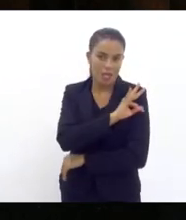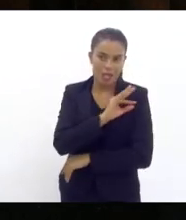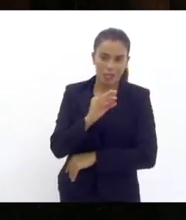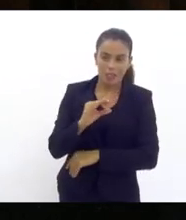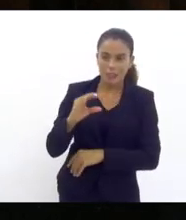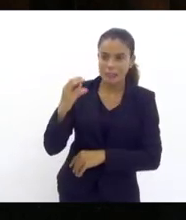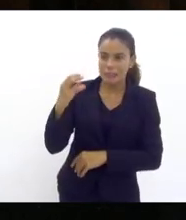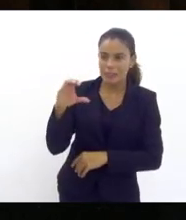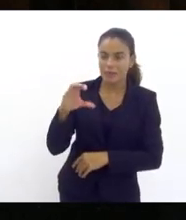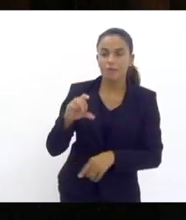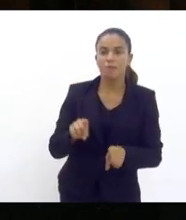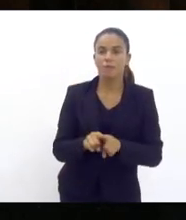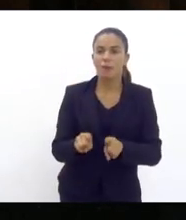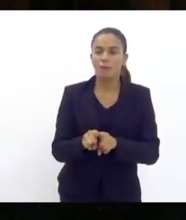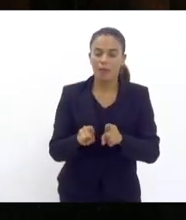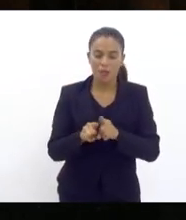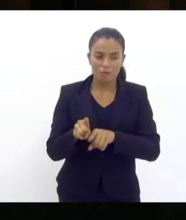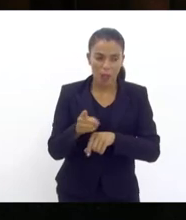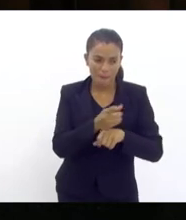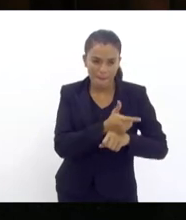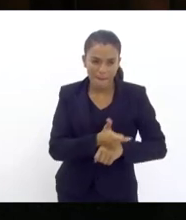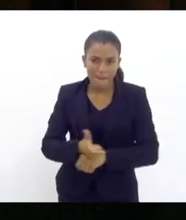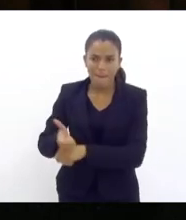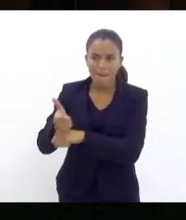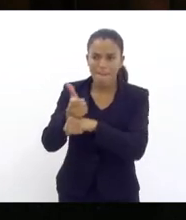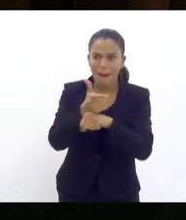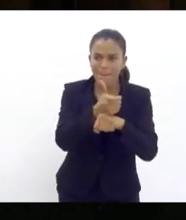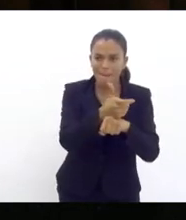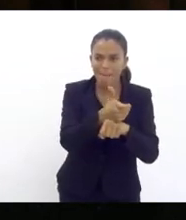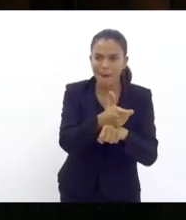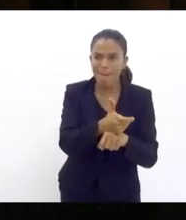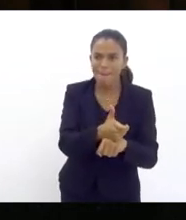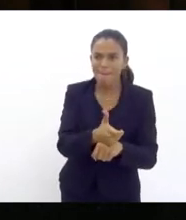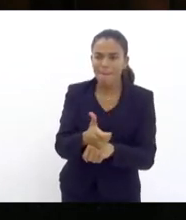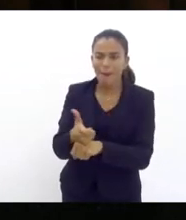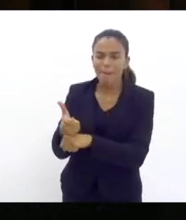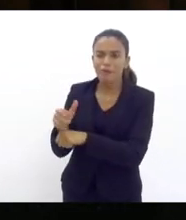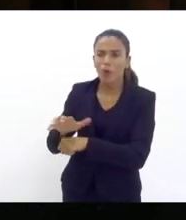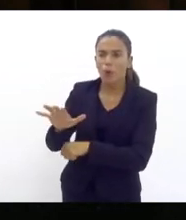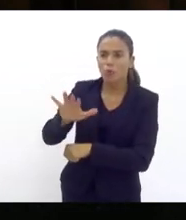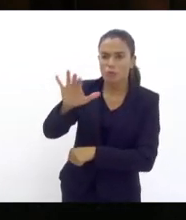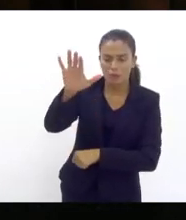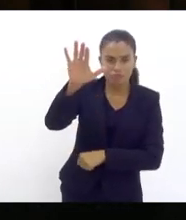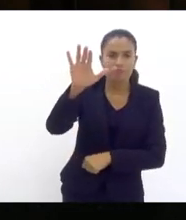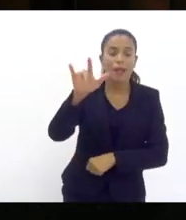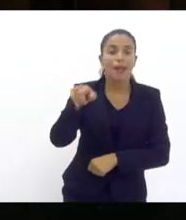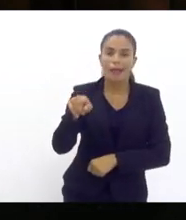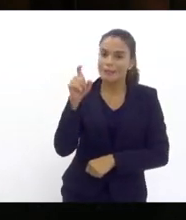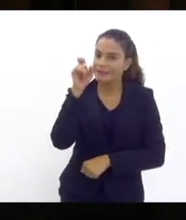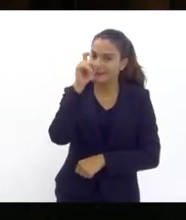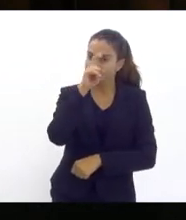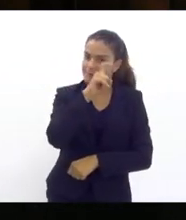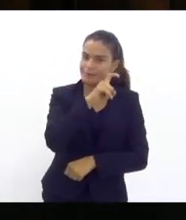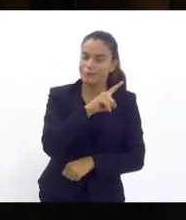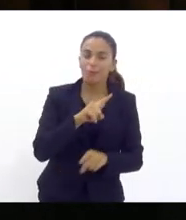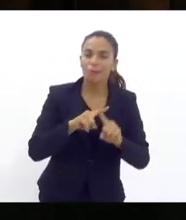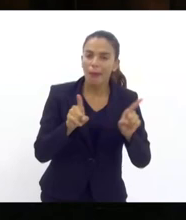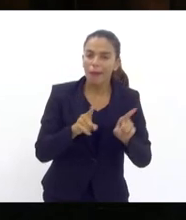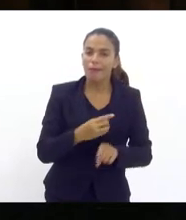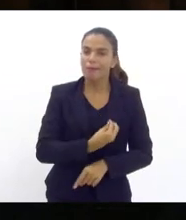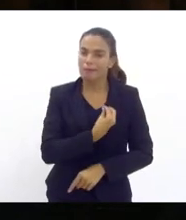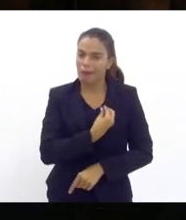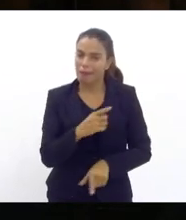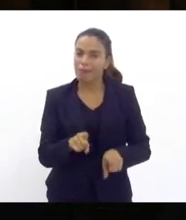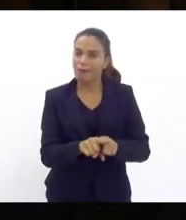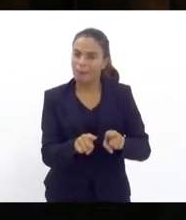e a questão das operações nas favelas é uma situação realmente nas comunidades é uma situação muito difícil mas existe também